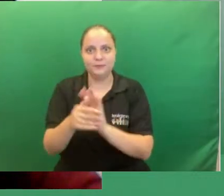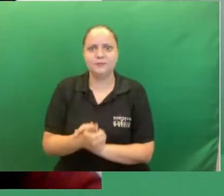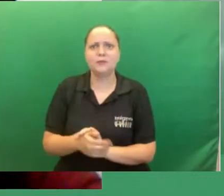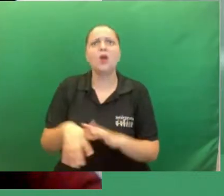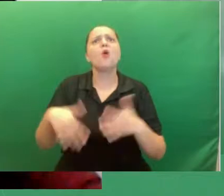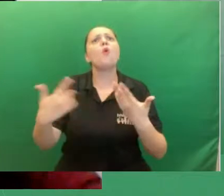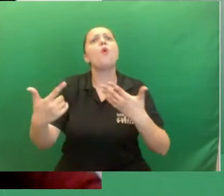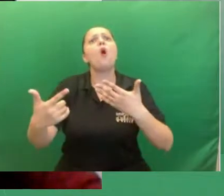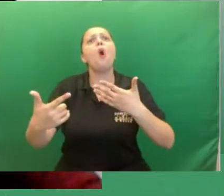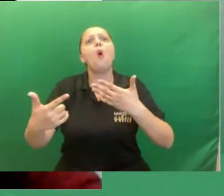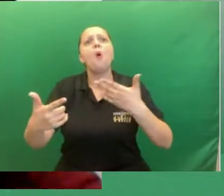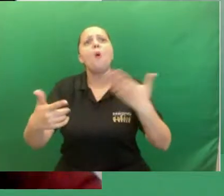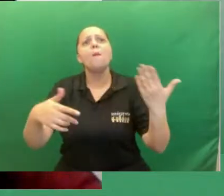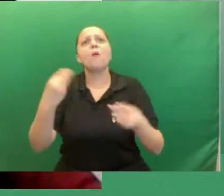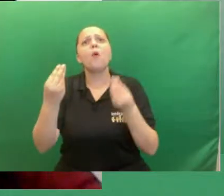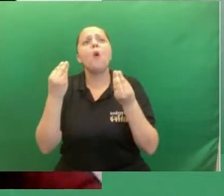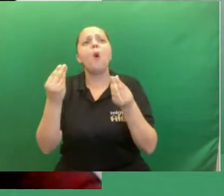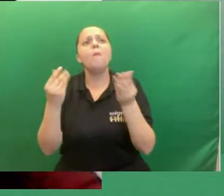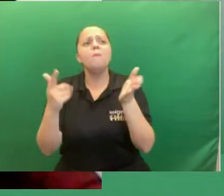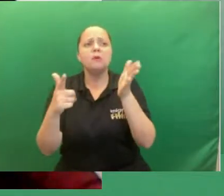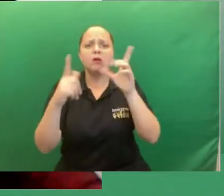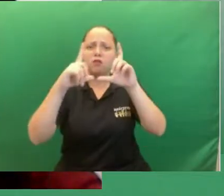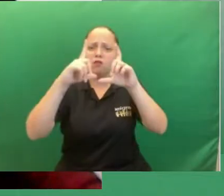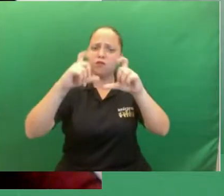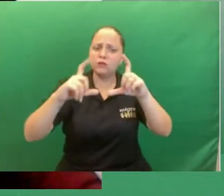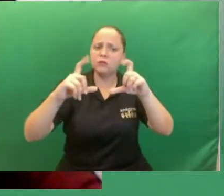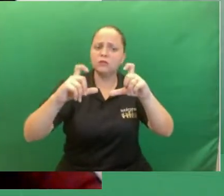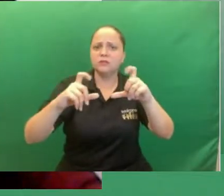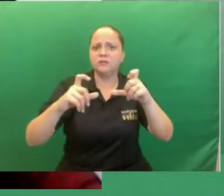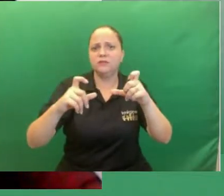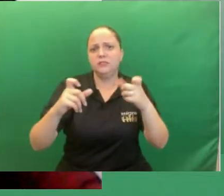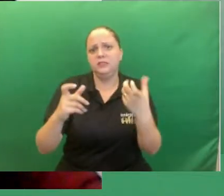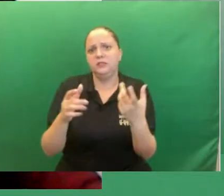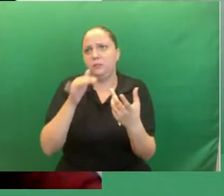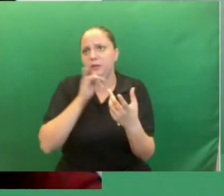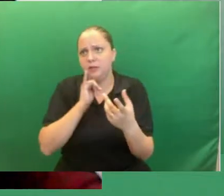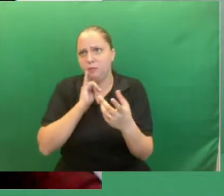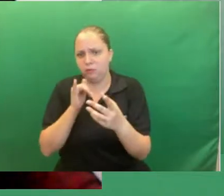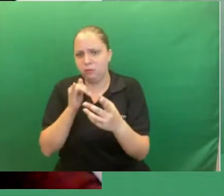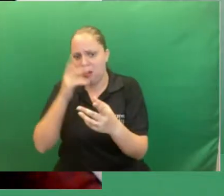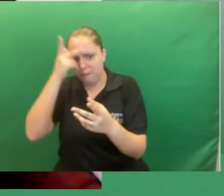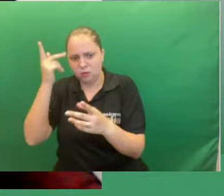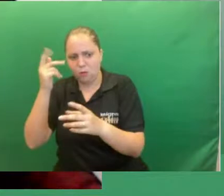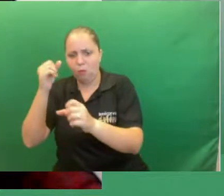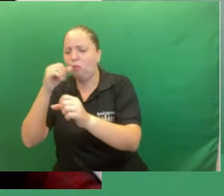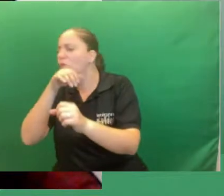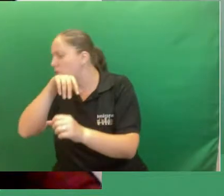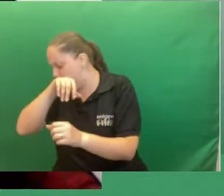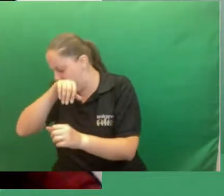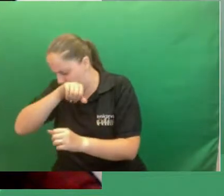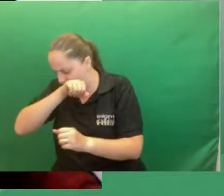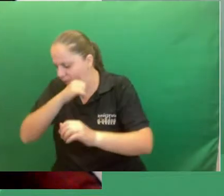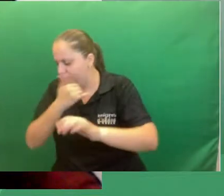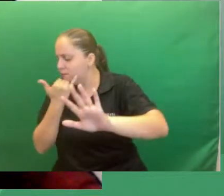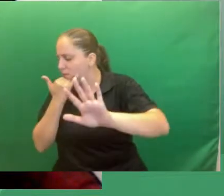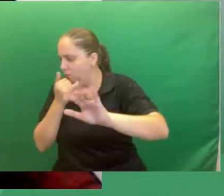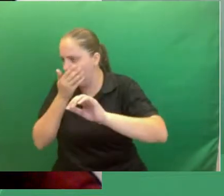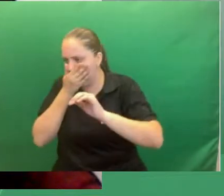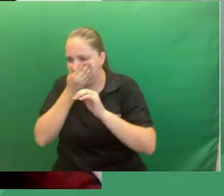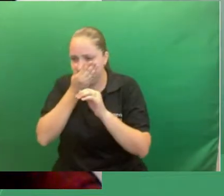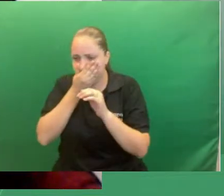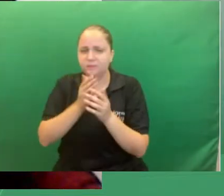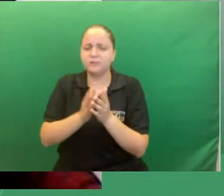da fotografia e o seu autor na construção de uma imagem acerca de contextos e